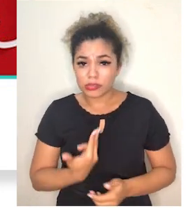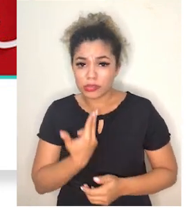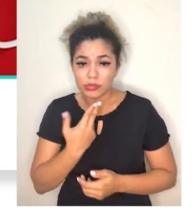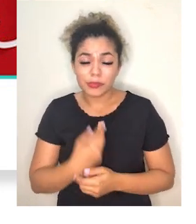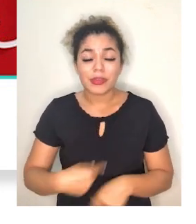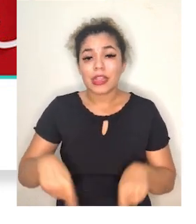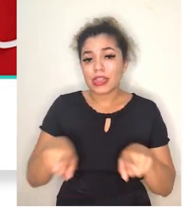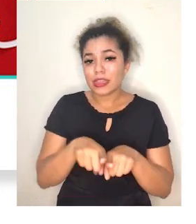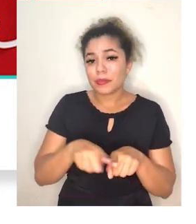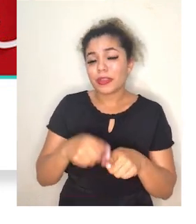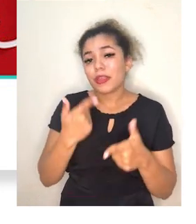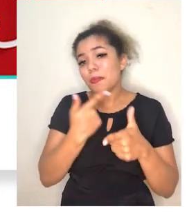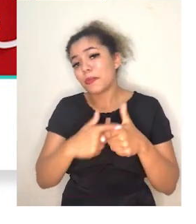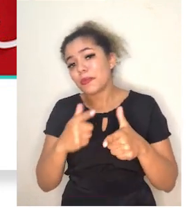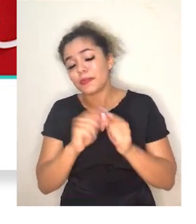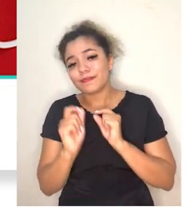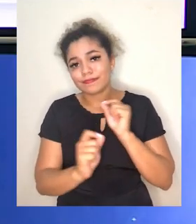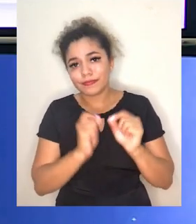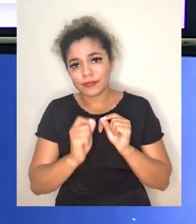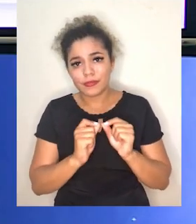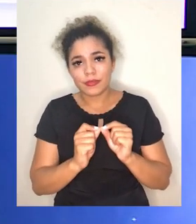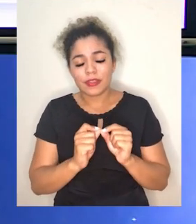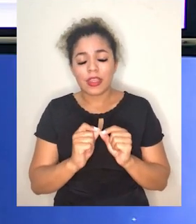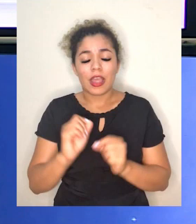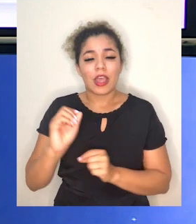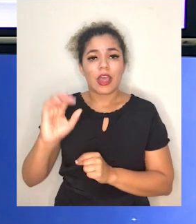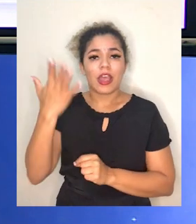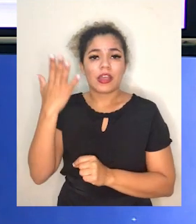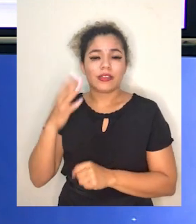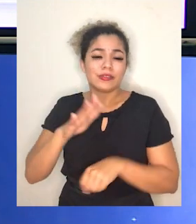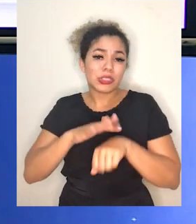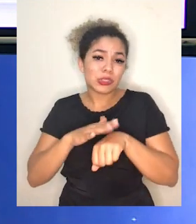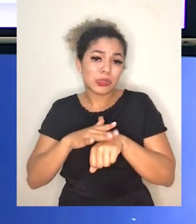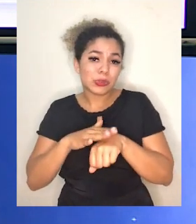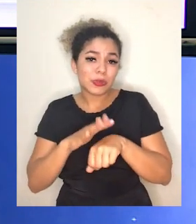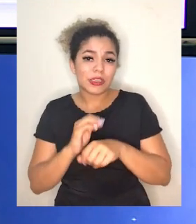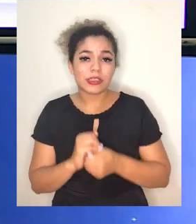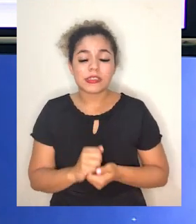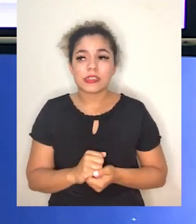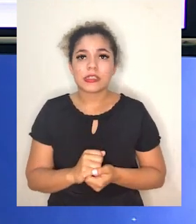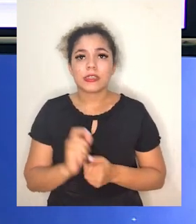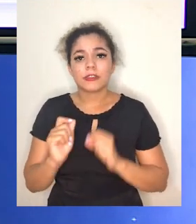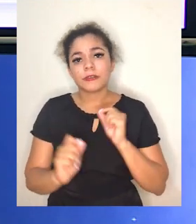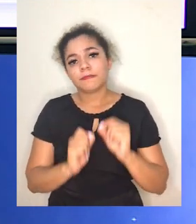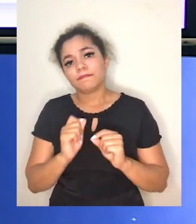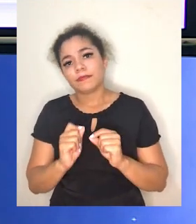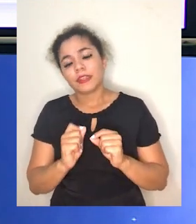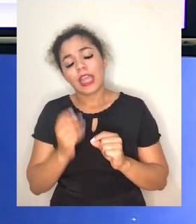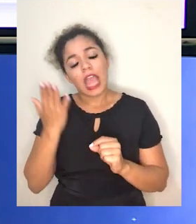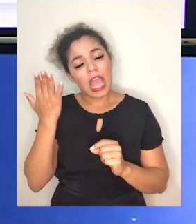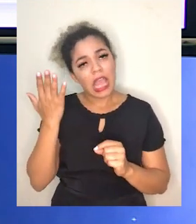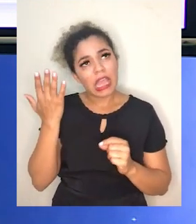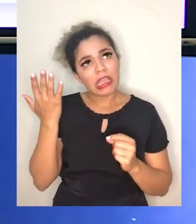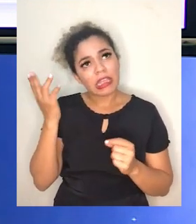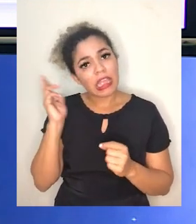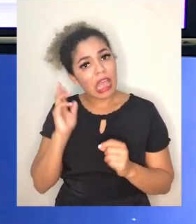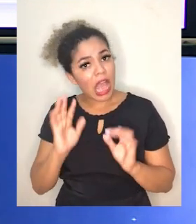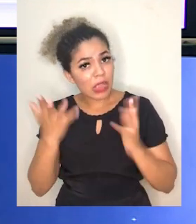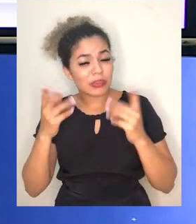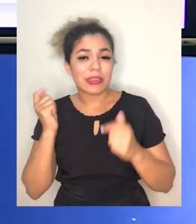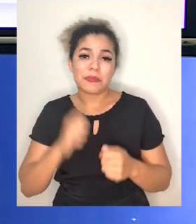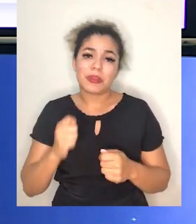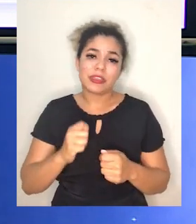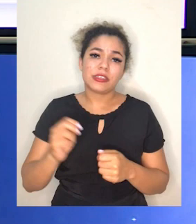Nós também temos o problema relacionado às situações de doenças que são comuns em alguns indivíduos que precisam da